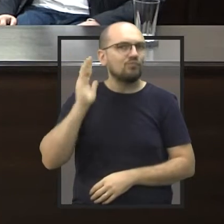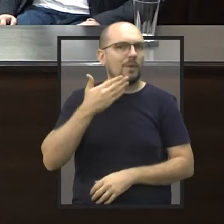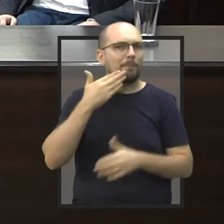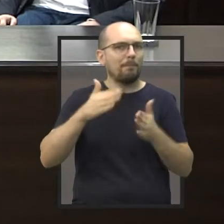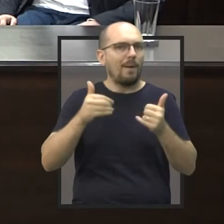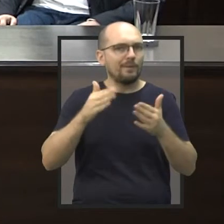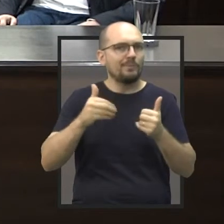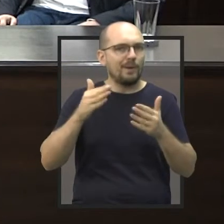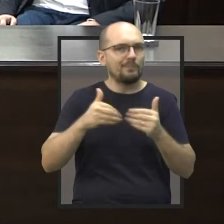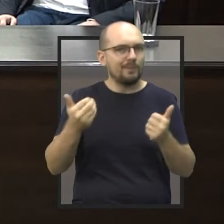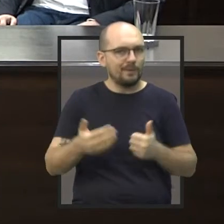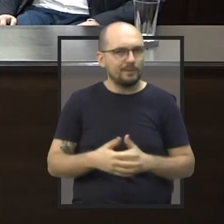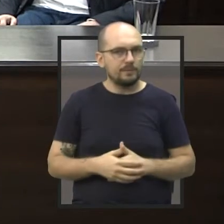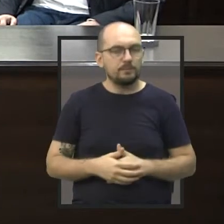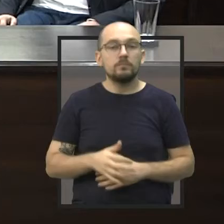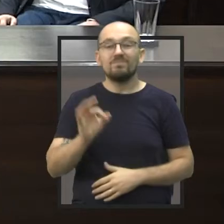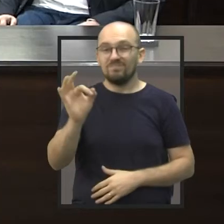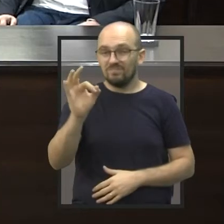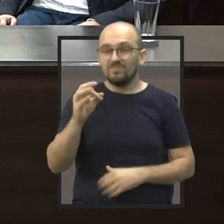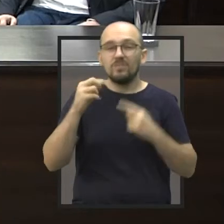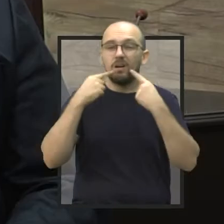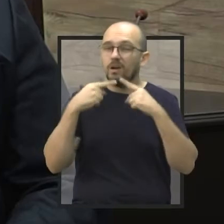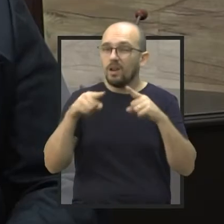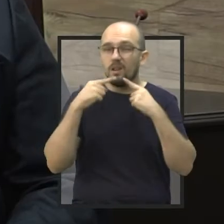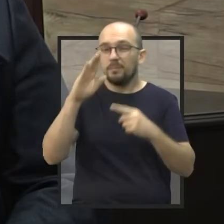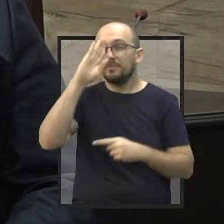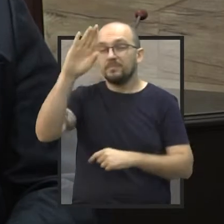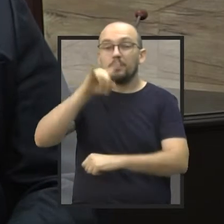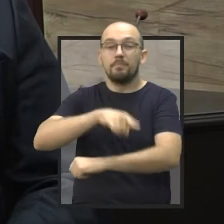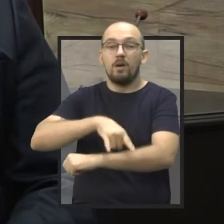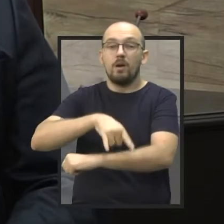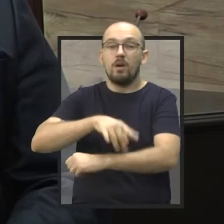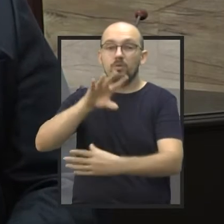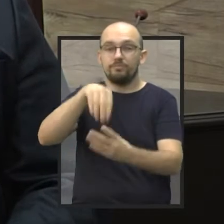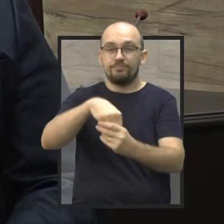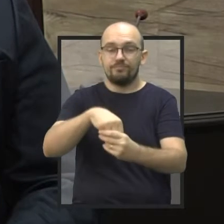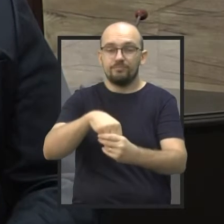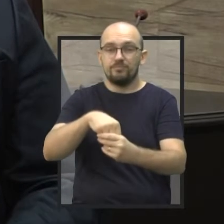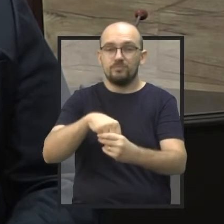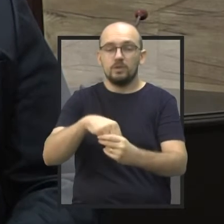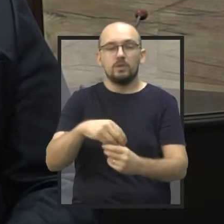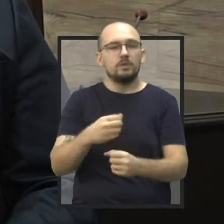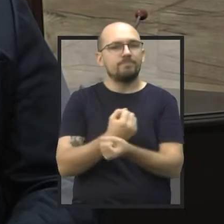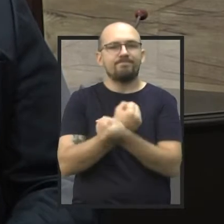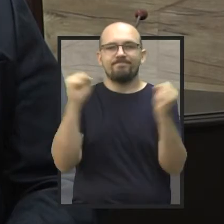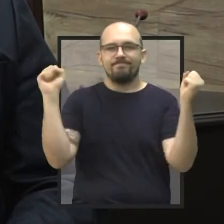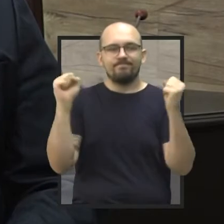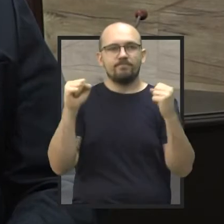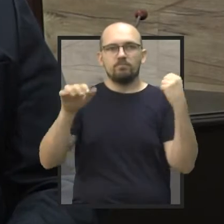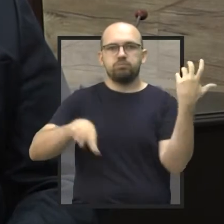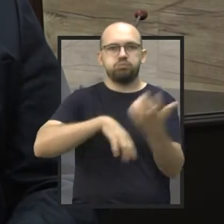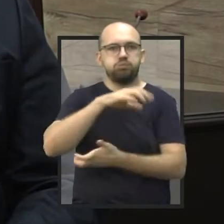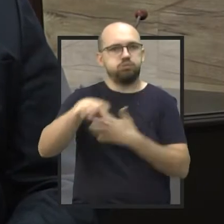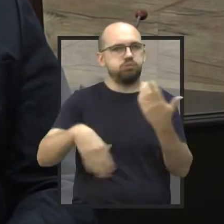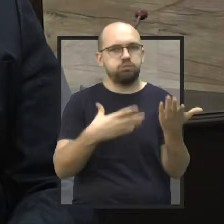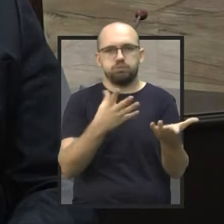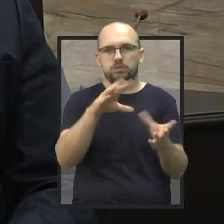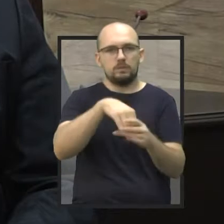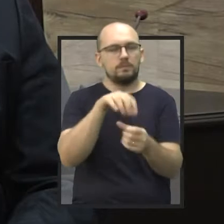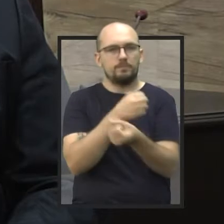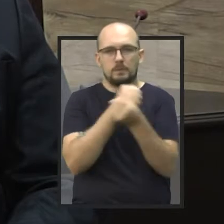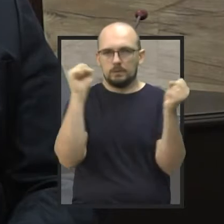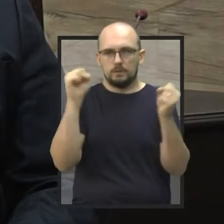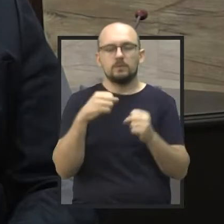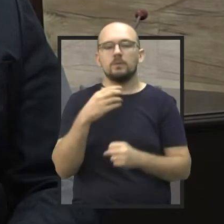da população. É bem antiga. Bastante reclamação sobre principalmente os banheiros. A situação dos banheiros da rodoviária é caótica. Então,